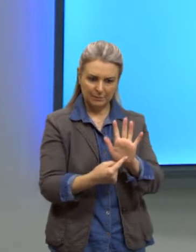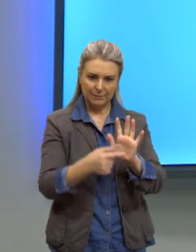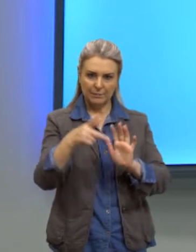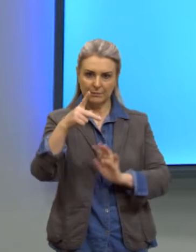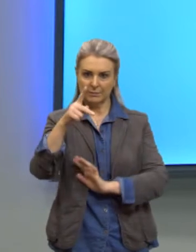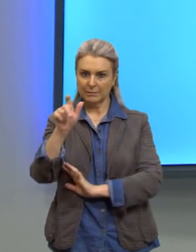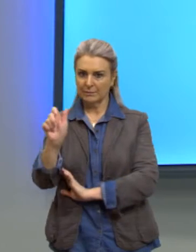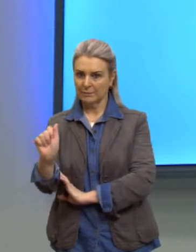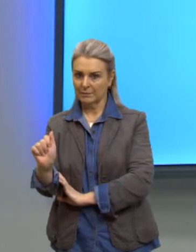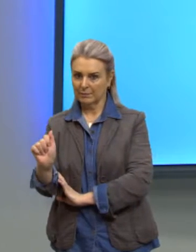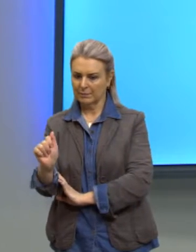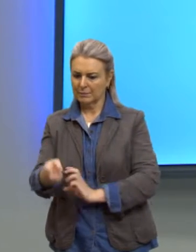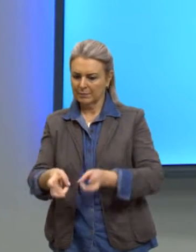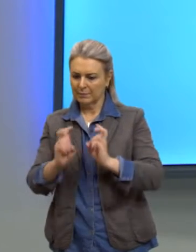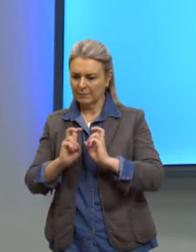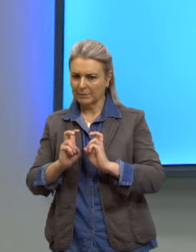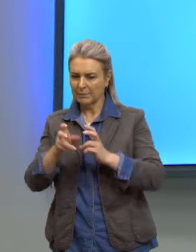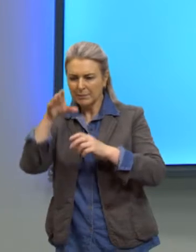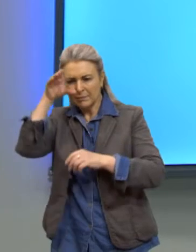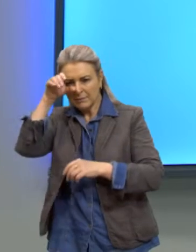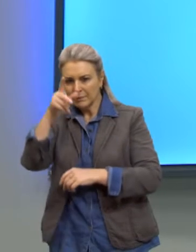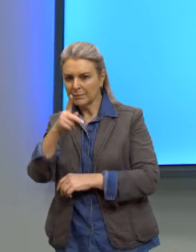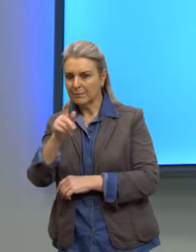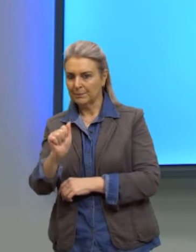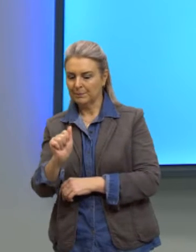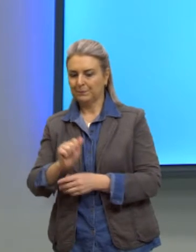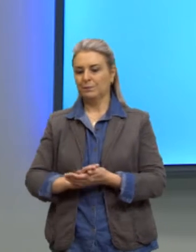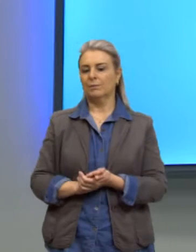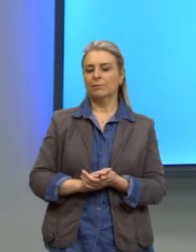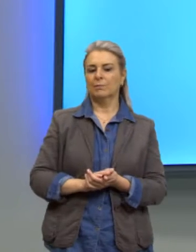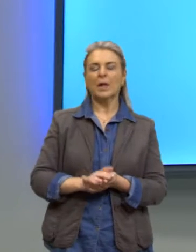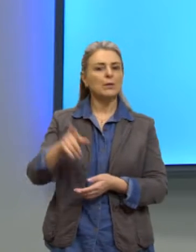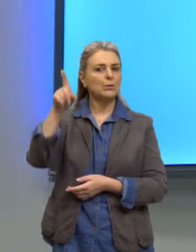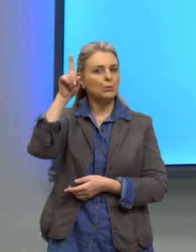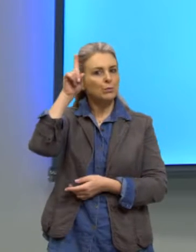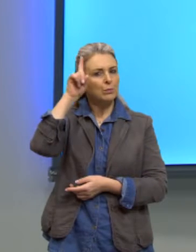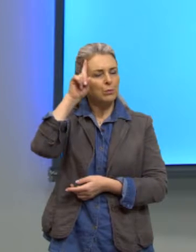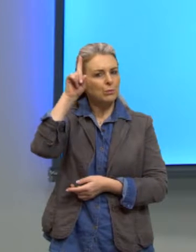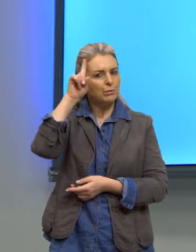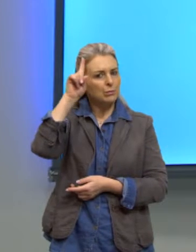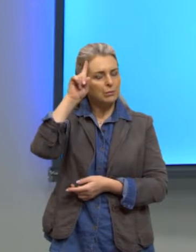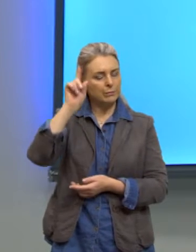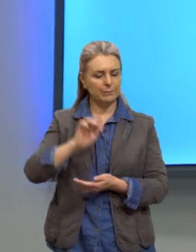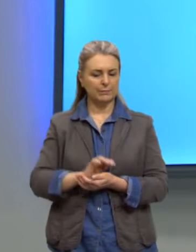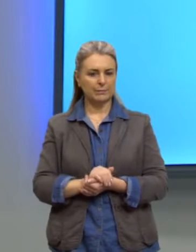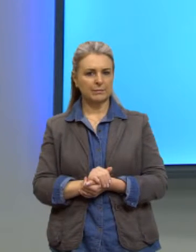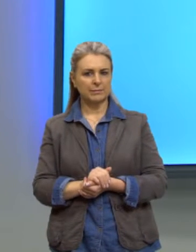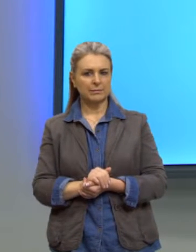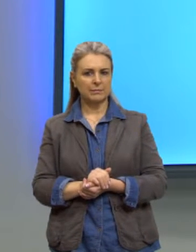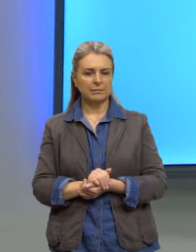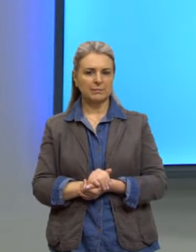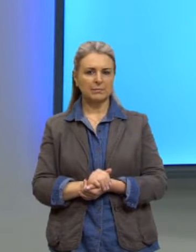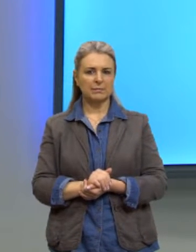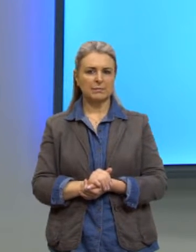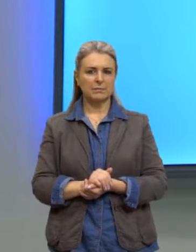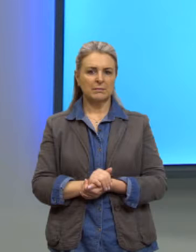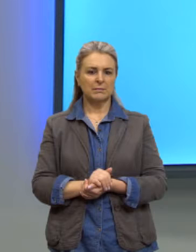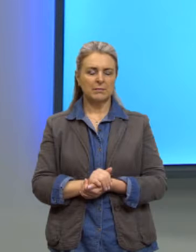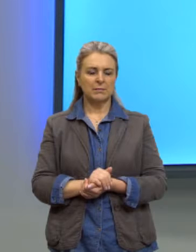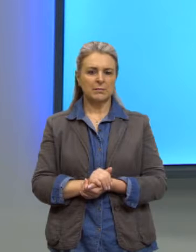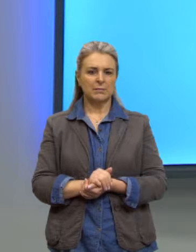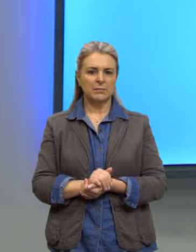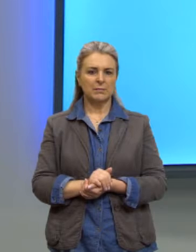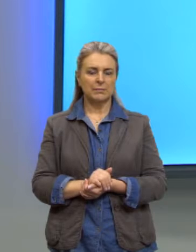Trazendo para a nossa realidade, para o nosso dia a dia, nos supermercados, principalmente, por exemplo, tu tem lá, tu entra na